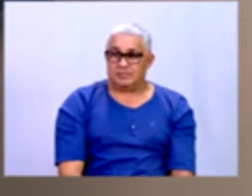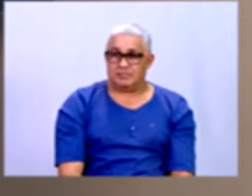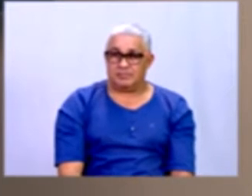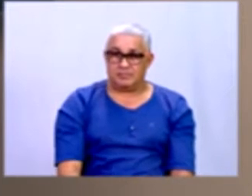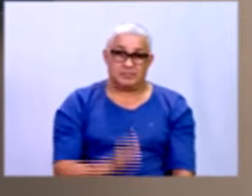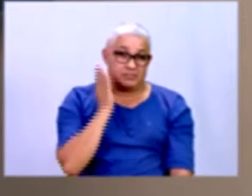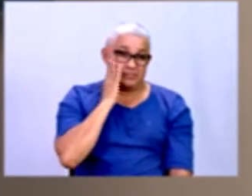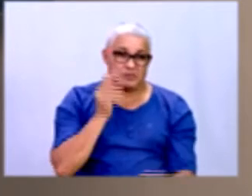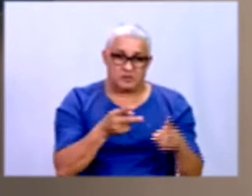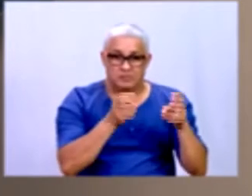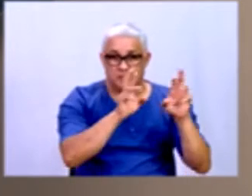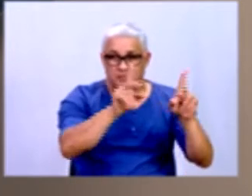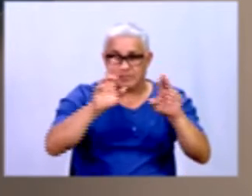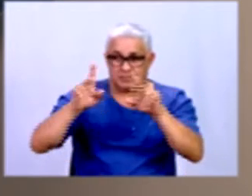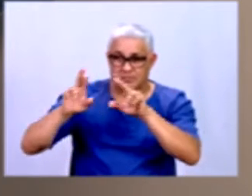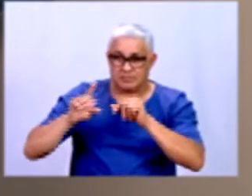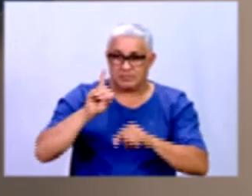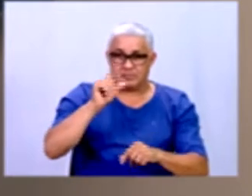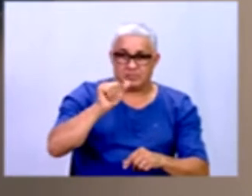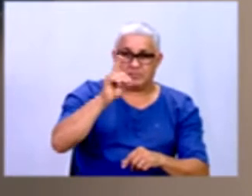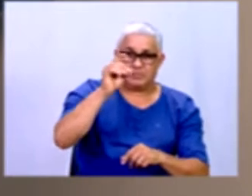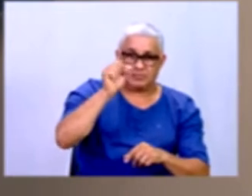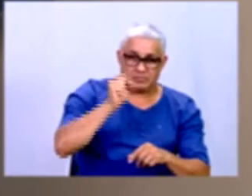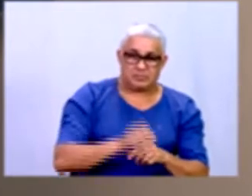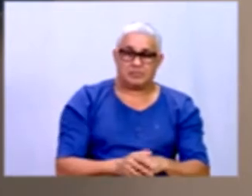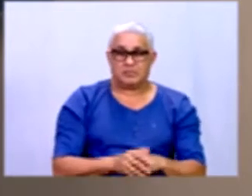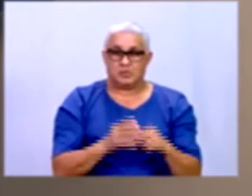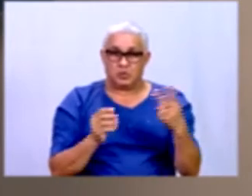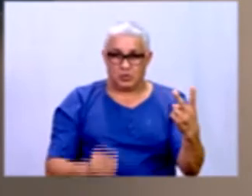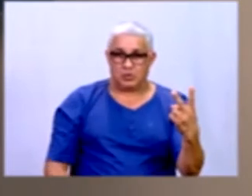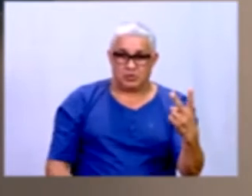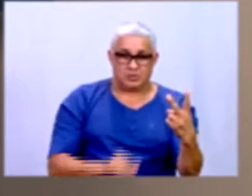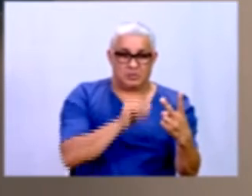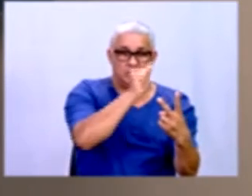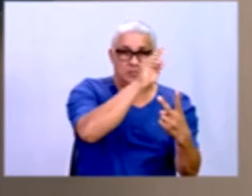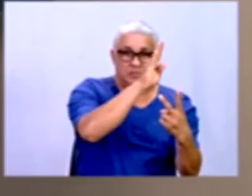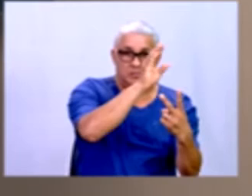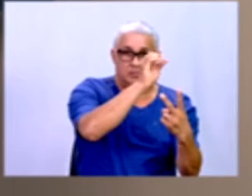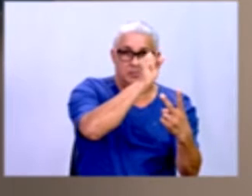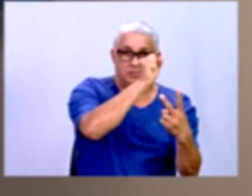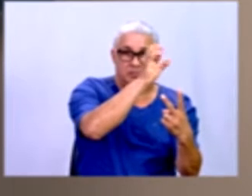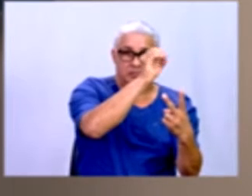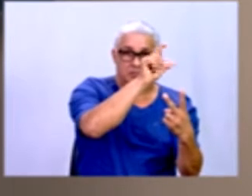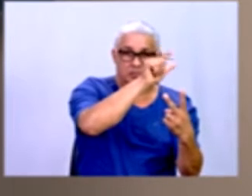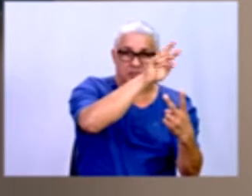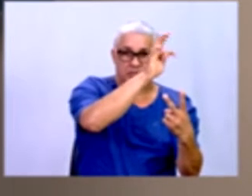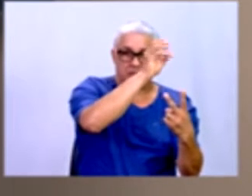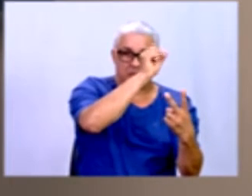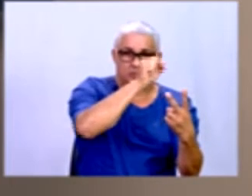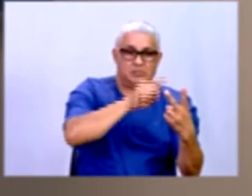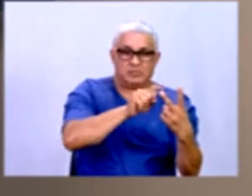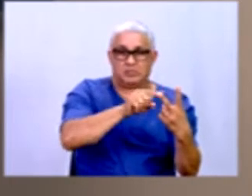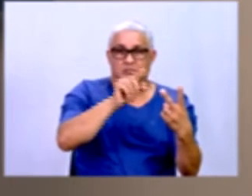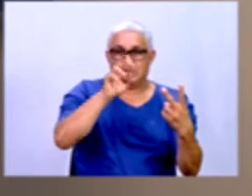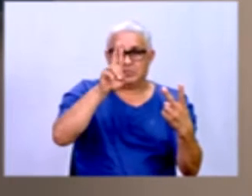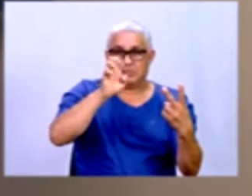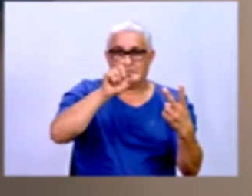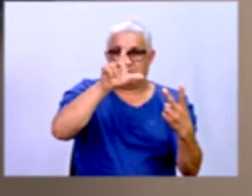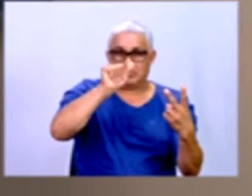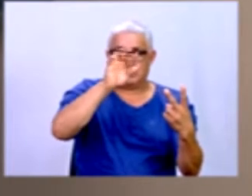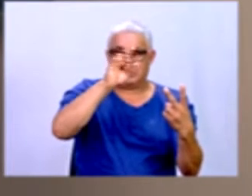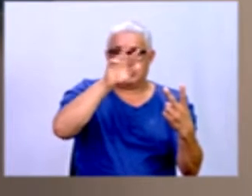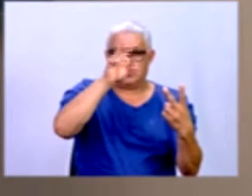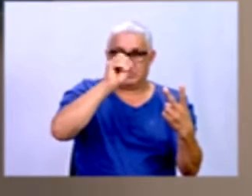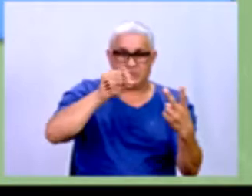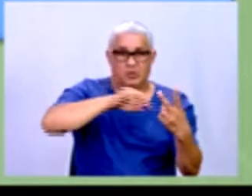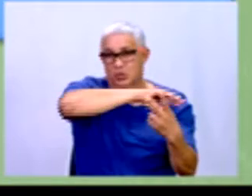saber diferenciar os dados absolutos e dados relativos? Então, os dados absolutos vão ser toda aquela informação que a gente coletou.